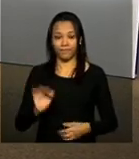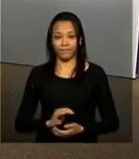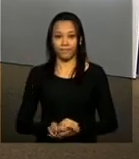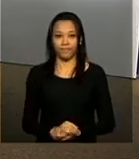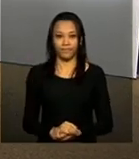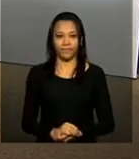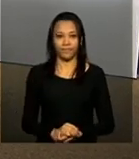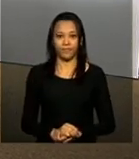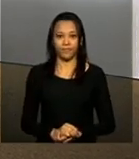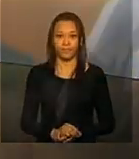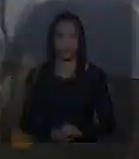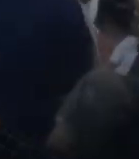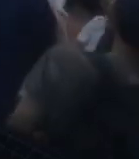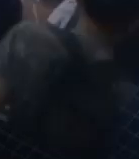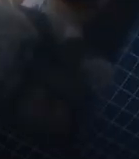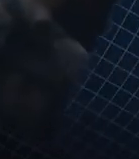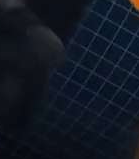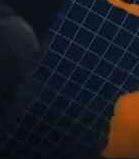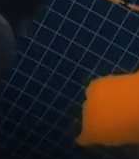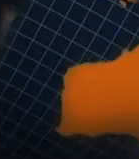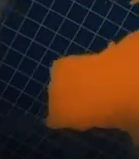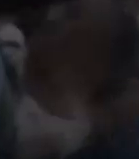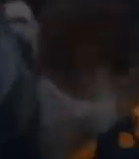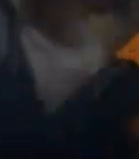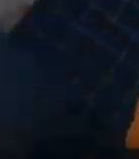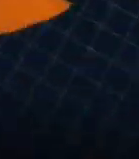e aí